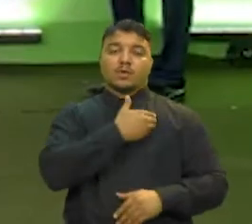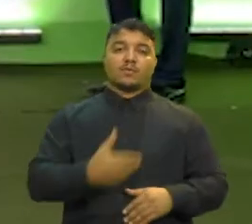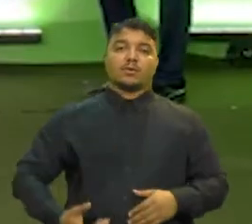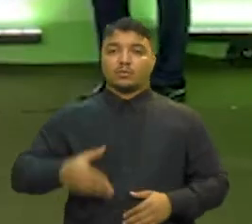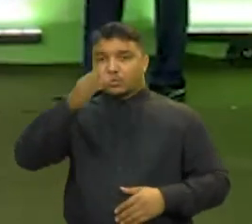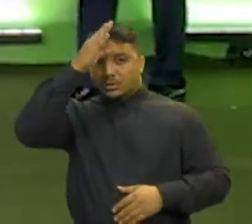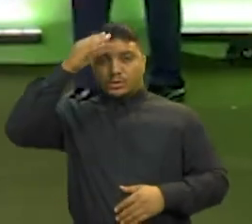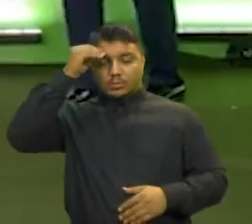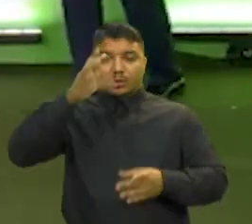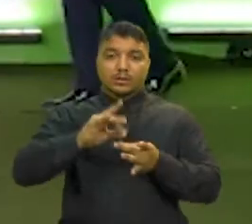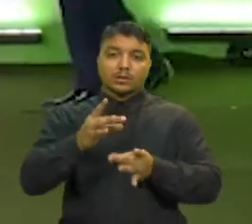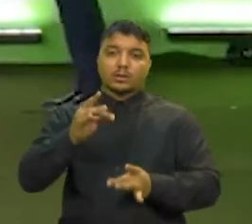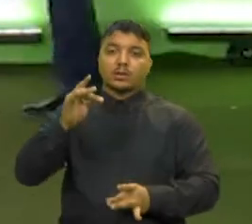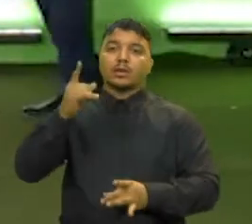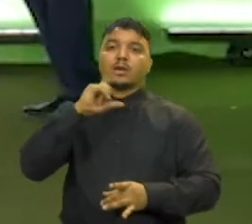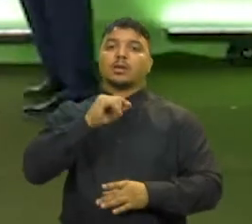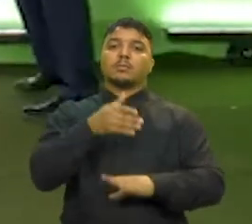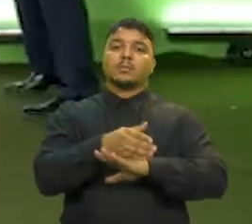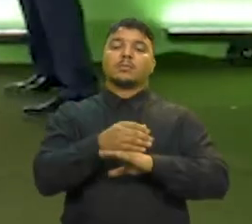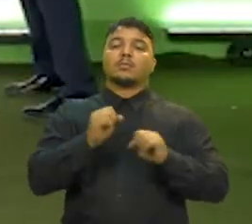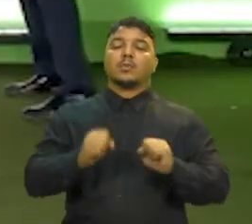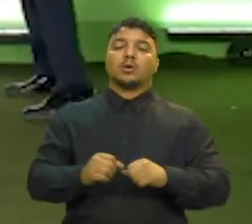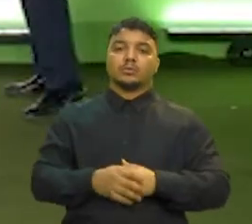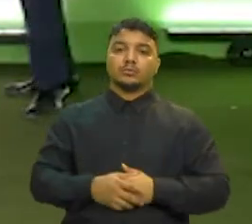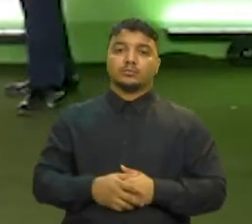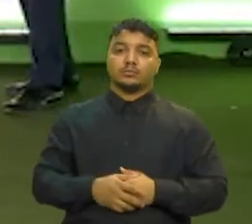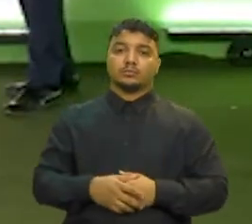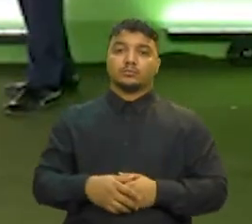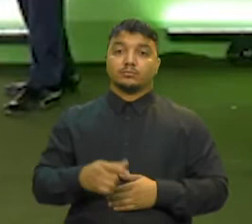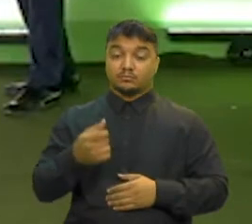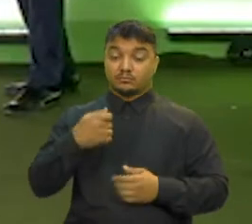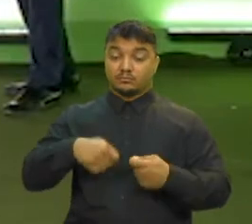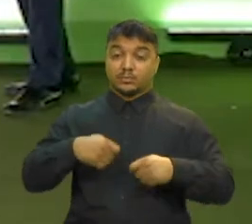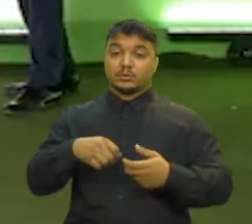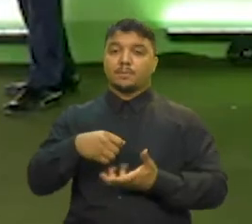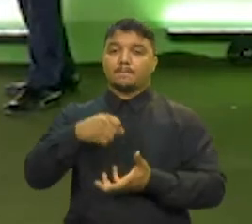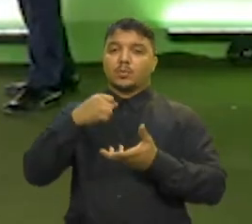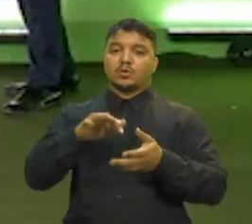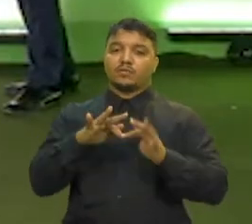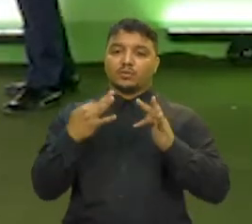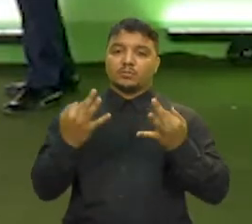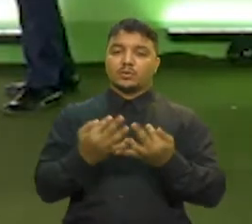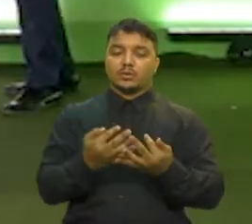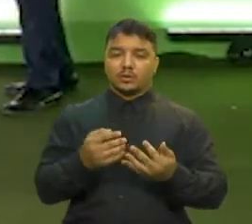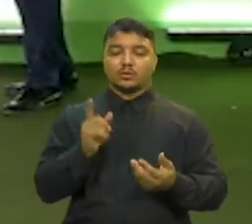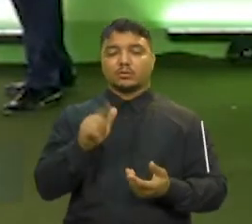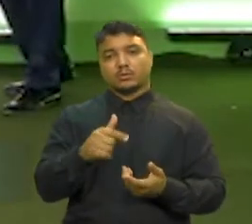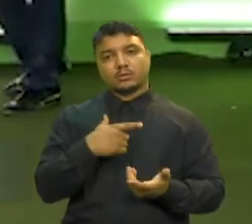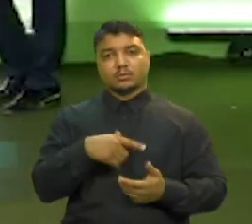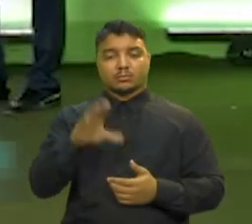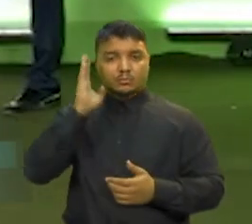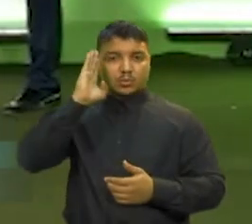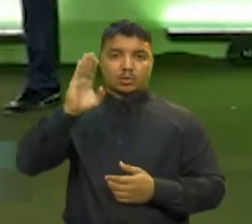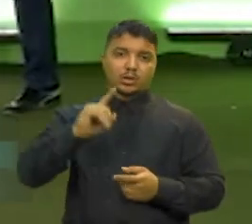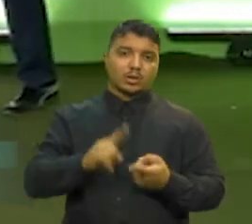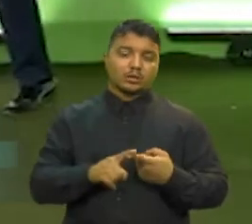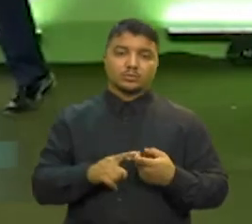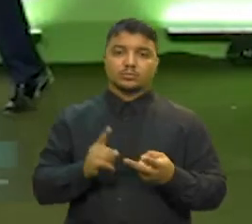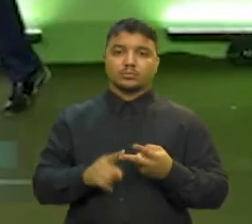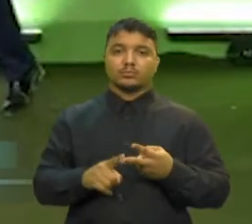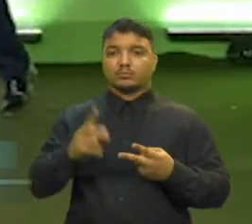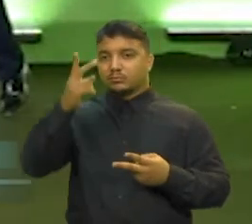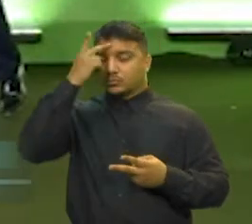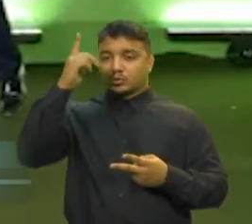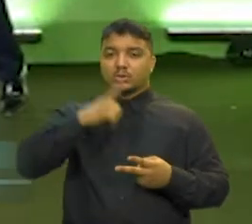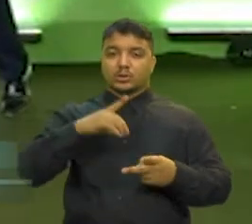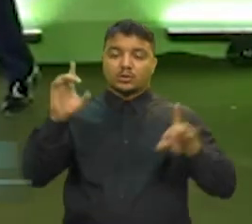Detalhou quem pode participar Ser beneficiário do programa Bolsa Família É uma prioridade Pessoas com